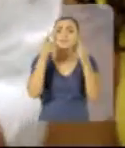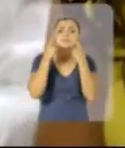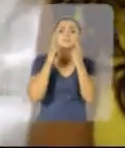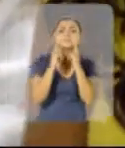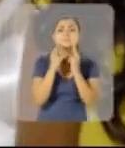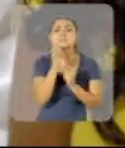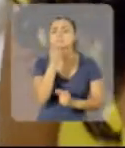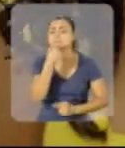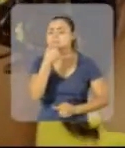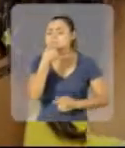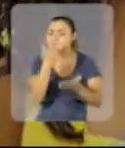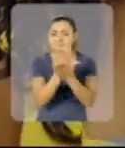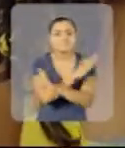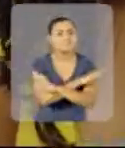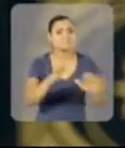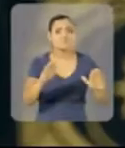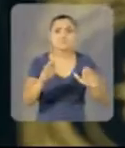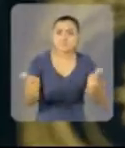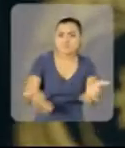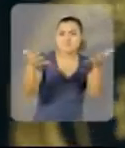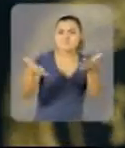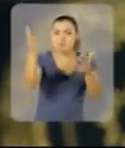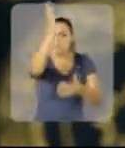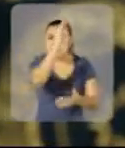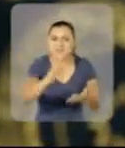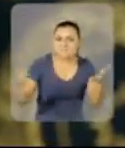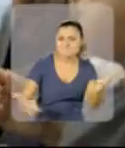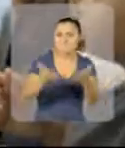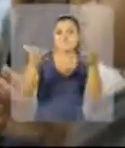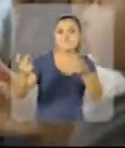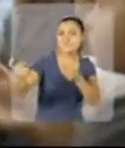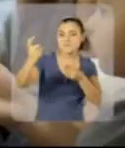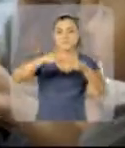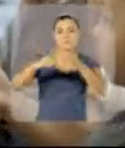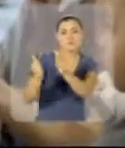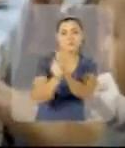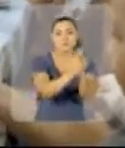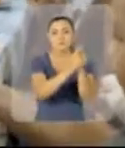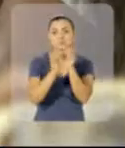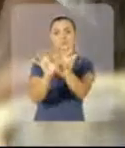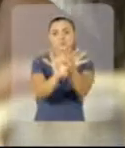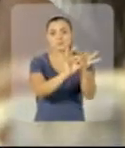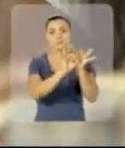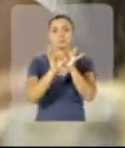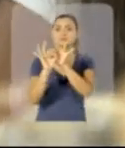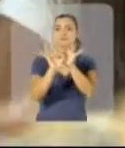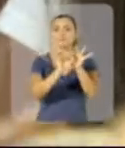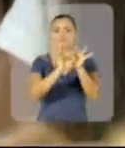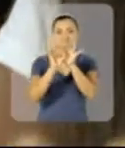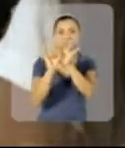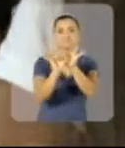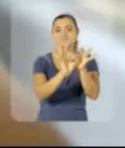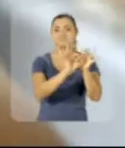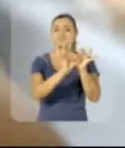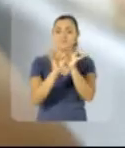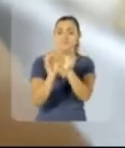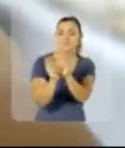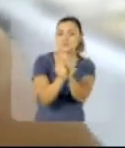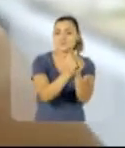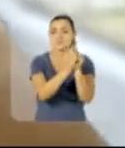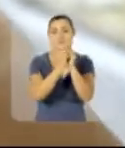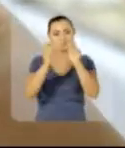precisa ter fim, sacode a poeira Brasil, vamos todos